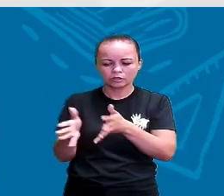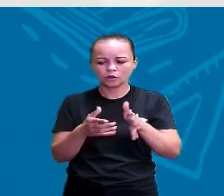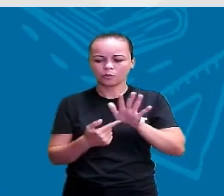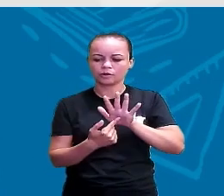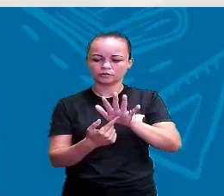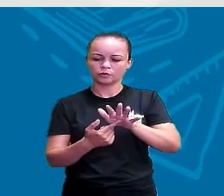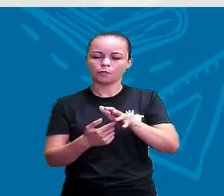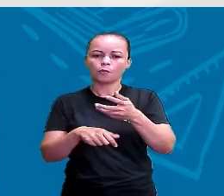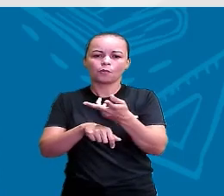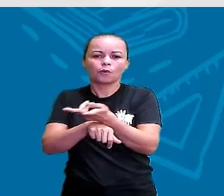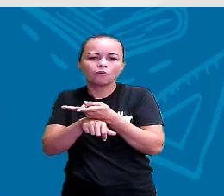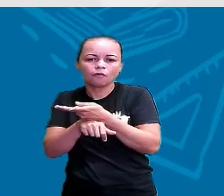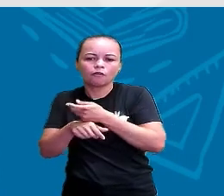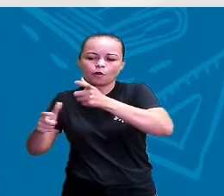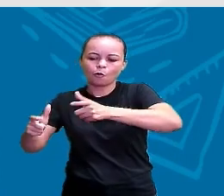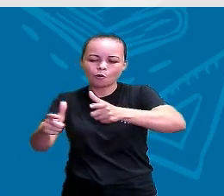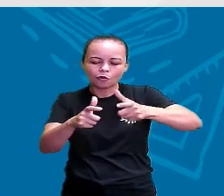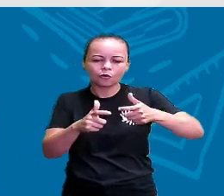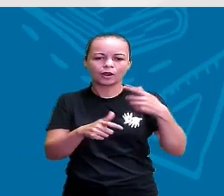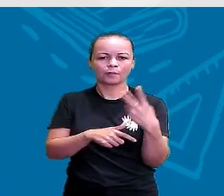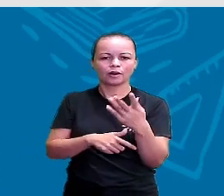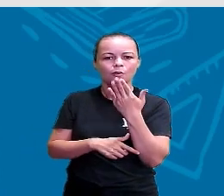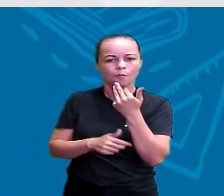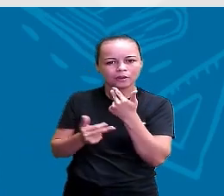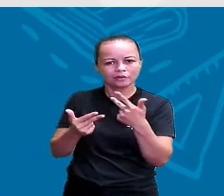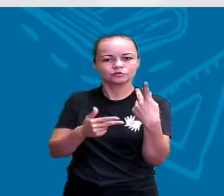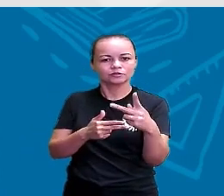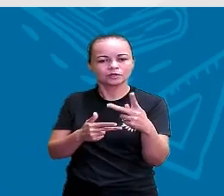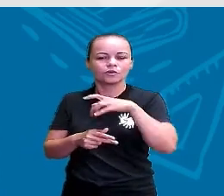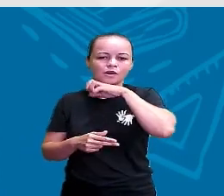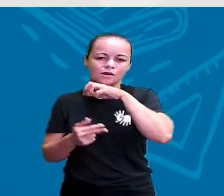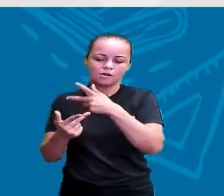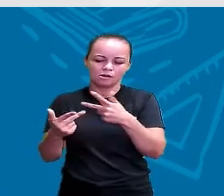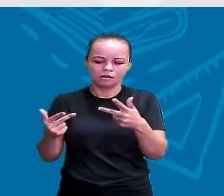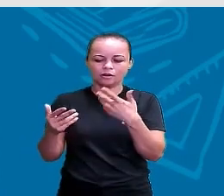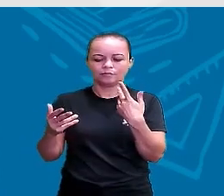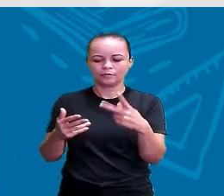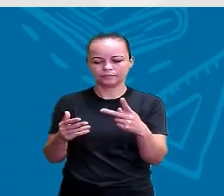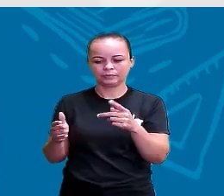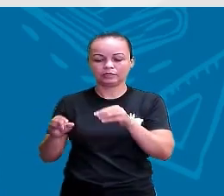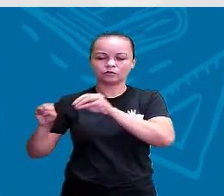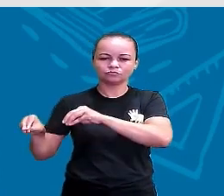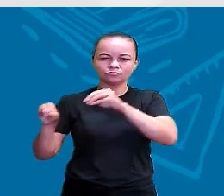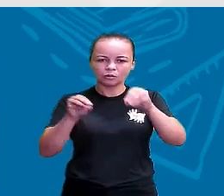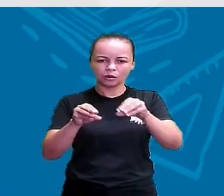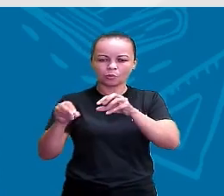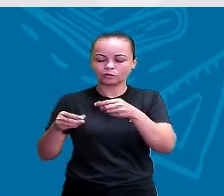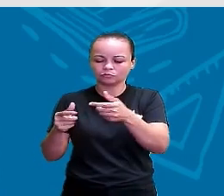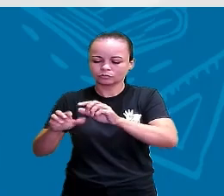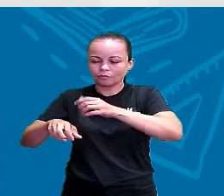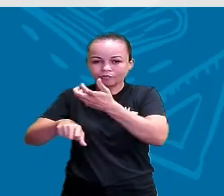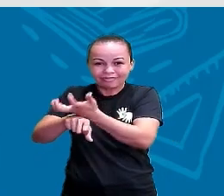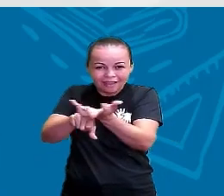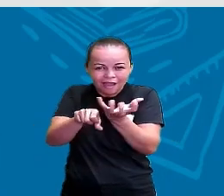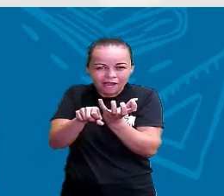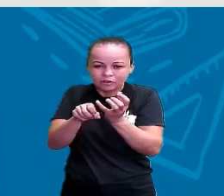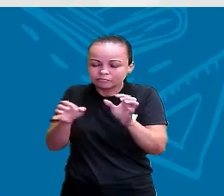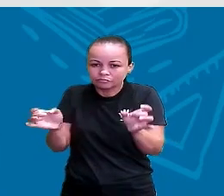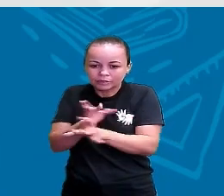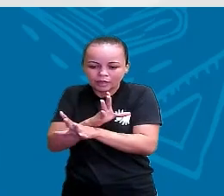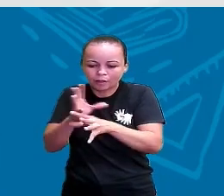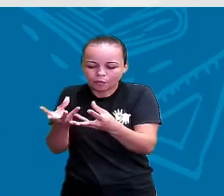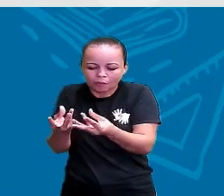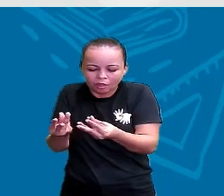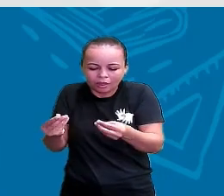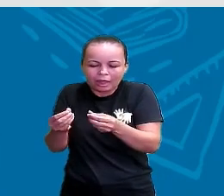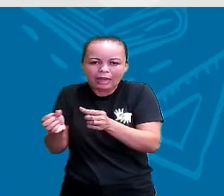animais. Quando um sítio se esgota, desarmam suas tendas e mudam para outro lugar. No passado, chegavam a ignorar